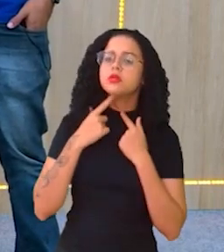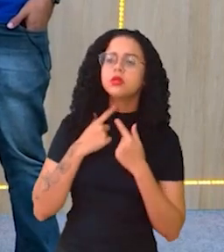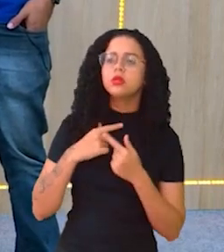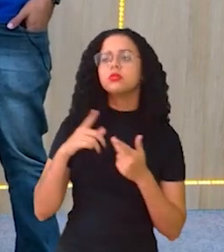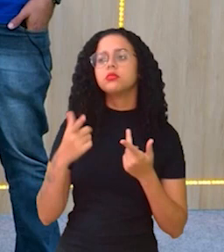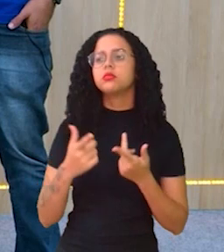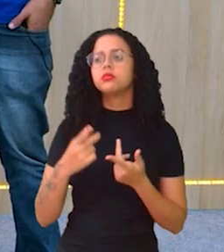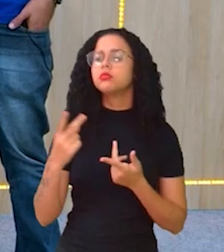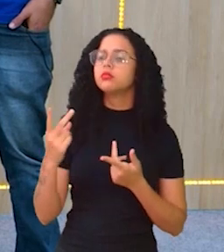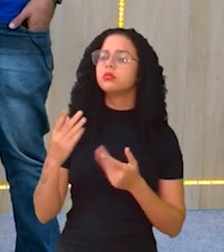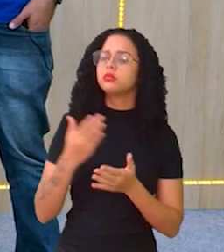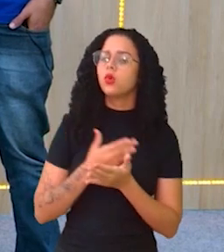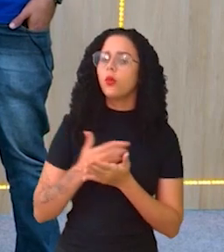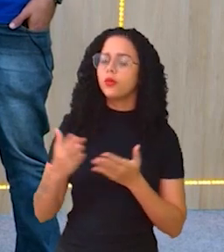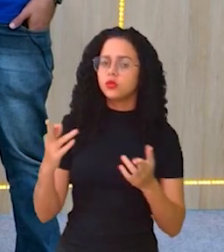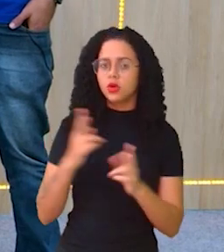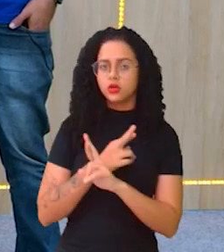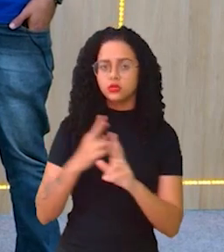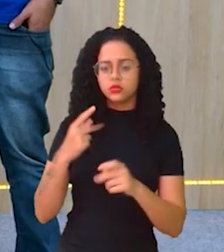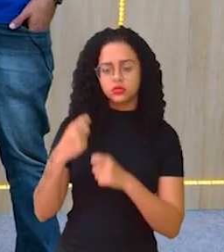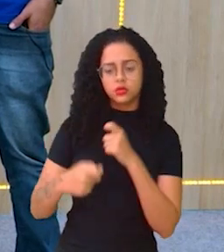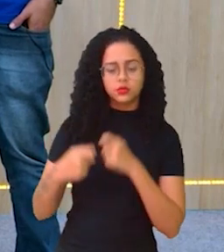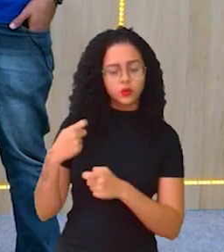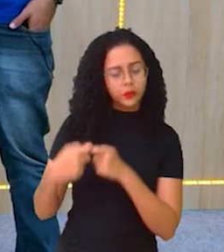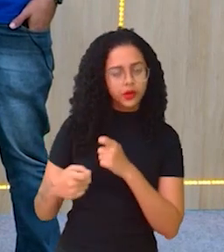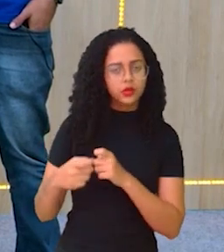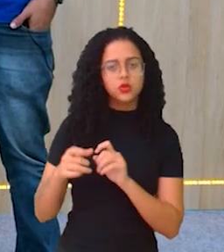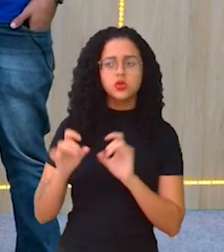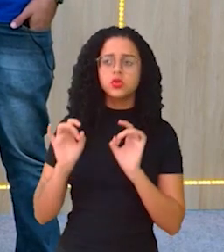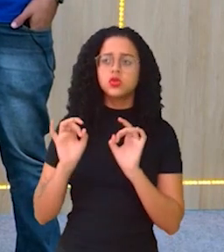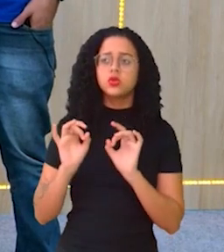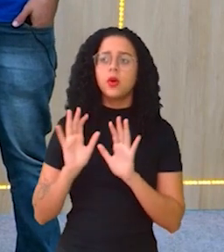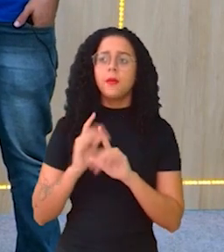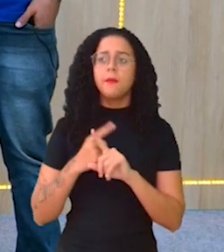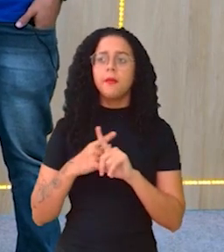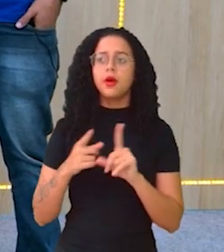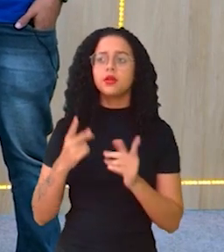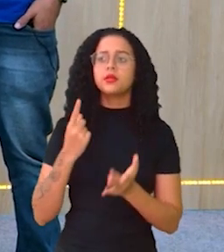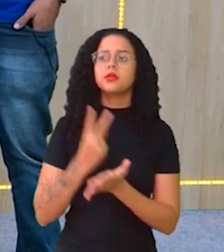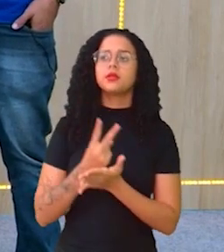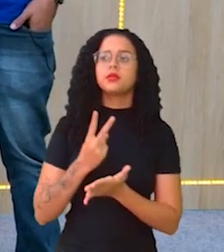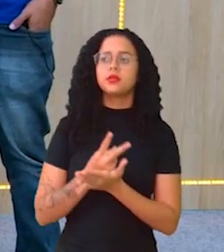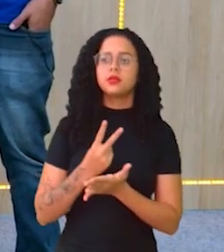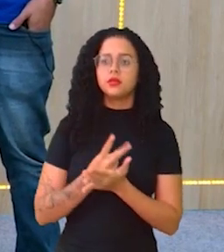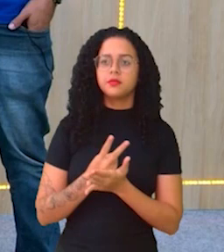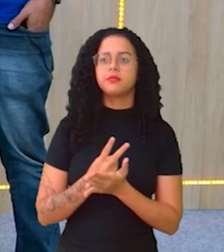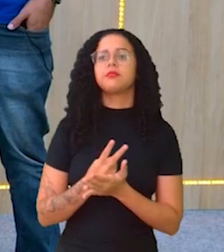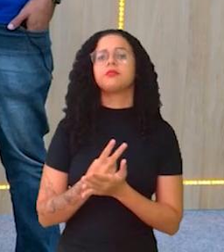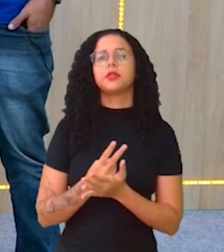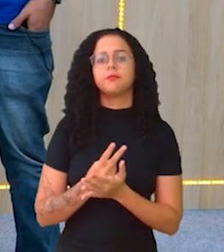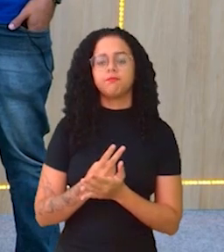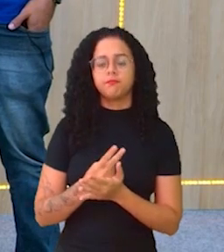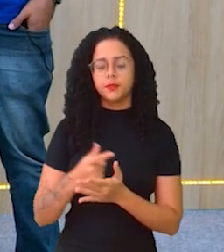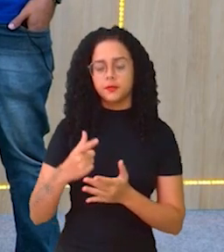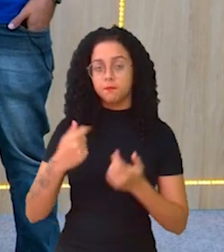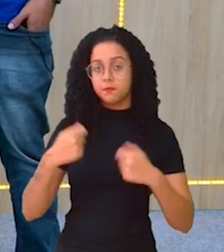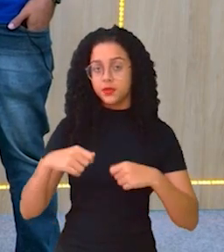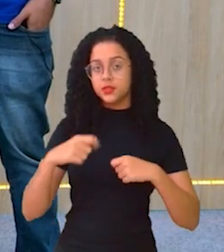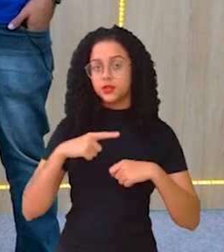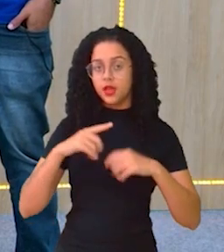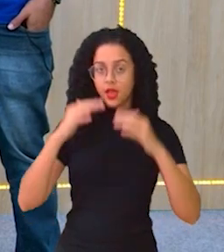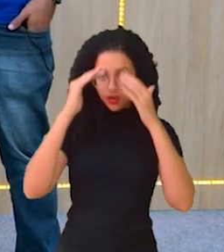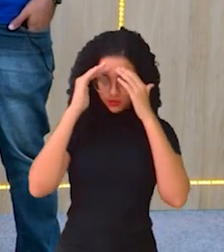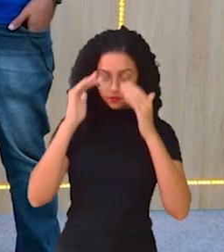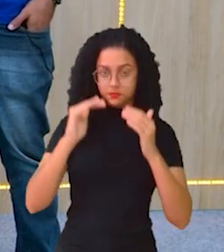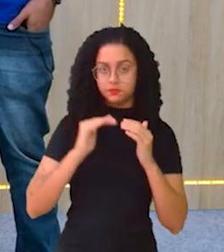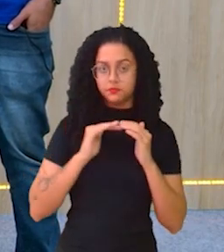e se relaciona sexualmente, só que sempre levando pra esse ponto, do respeito consigo e